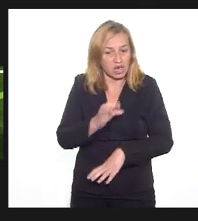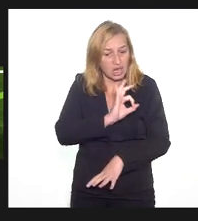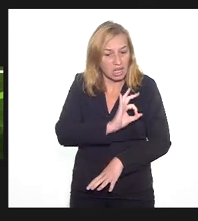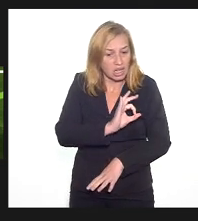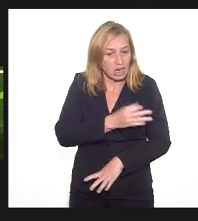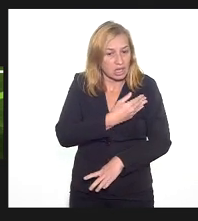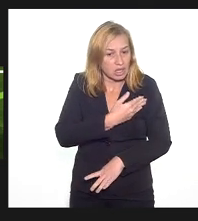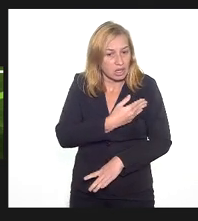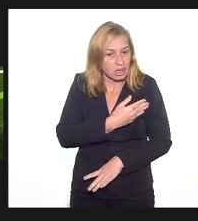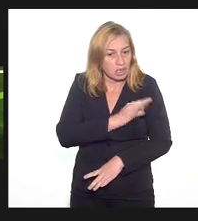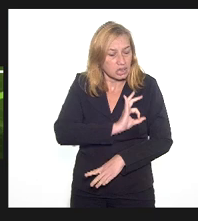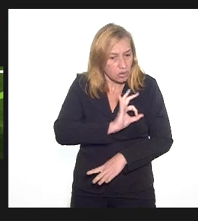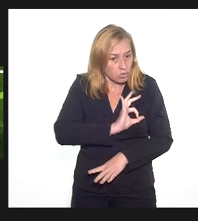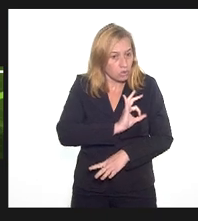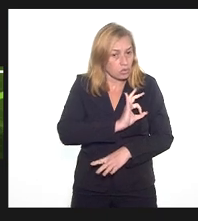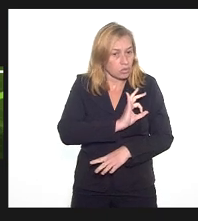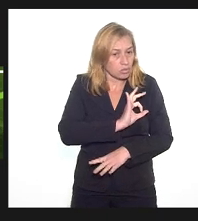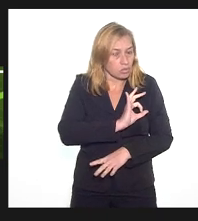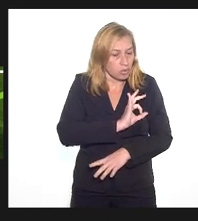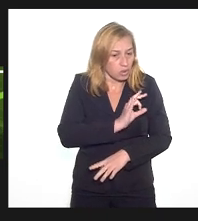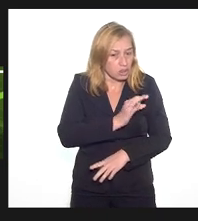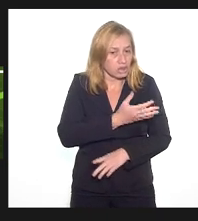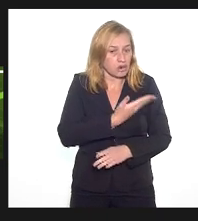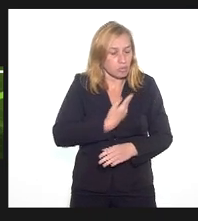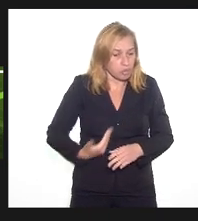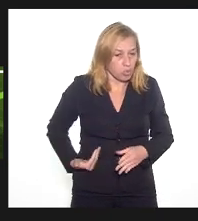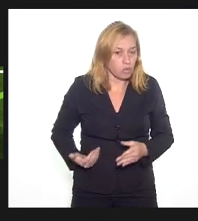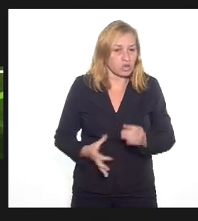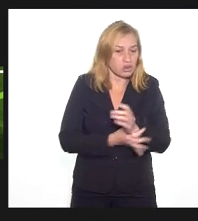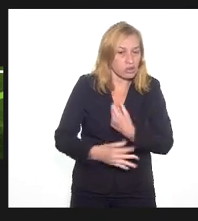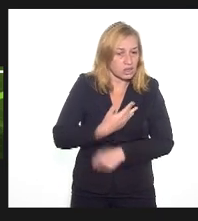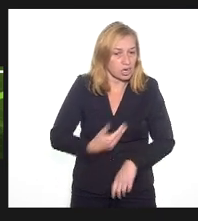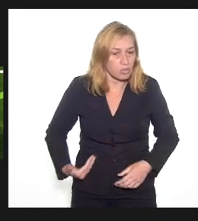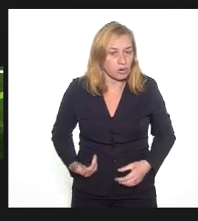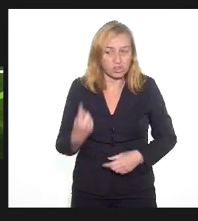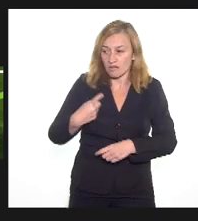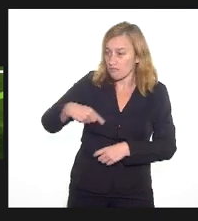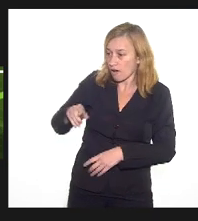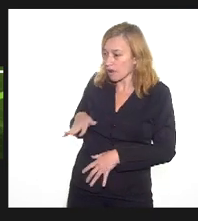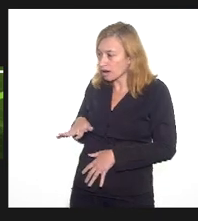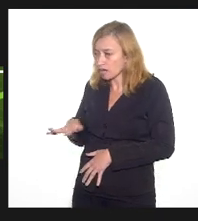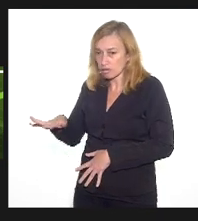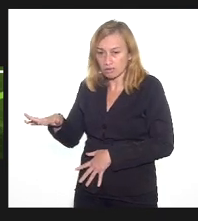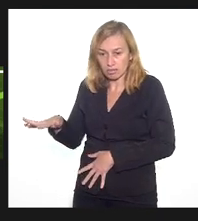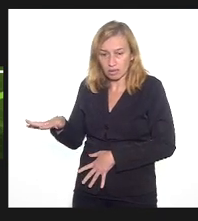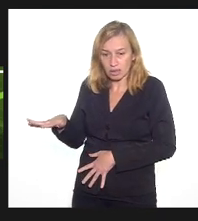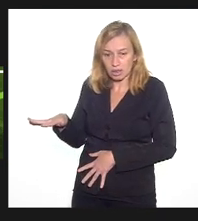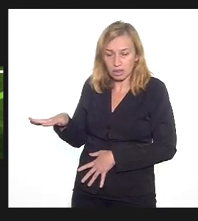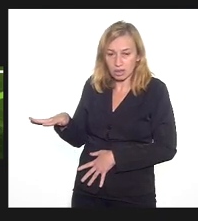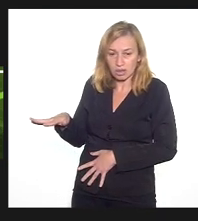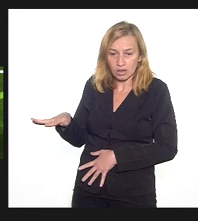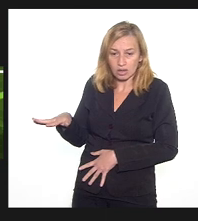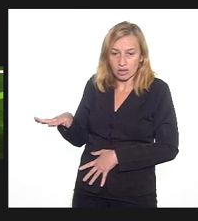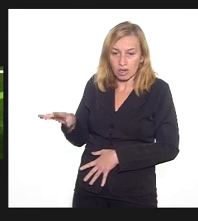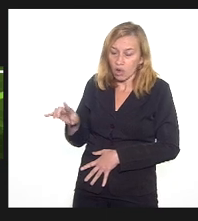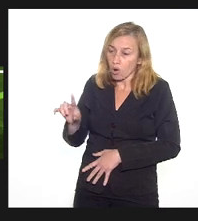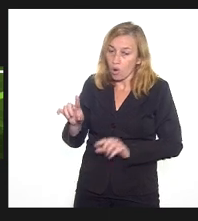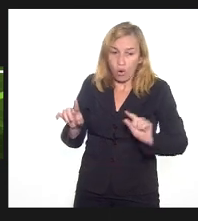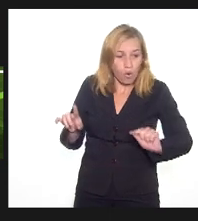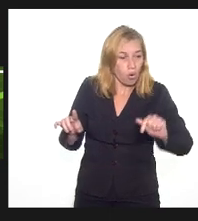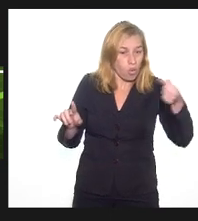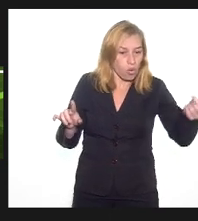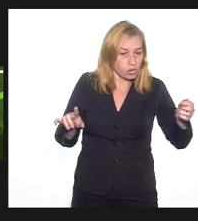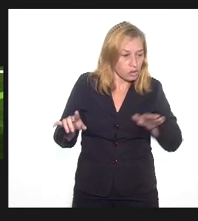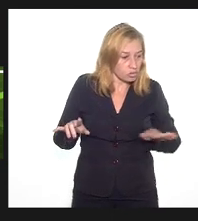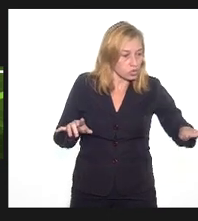para coibir essas agressões. Quando vai a uma comunidade e coíbe lá, outra comunidade começa